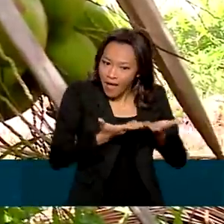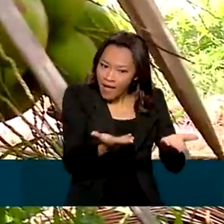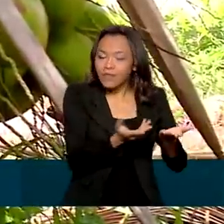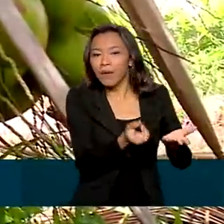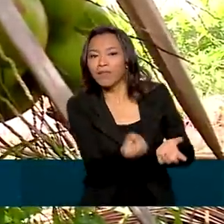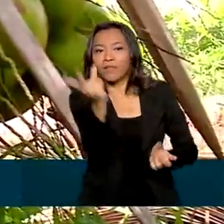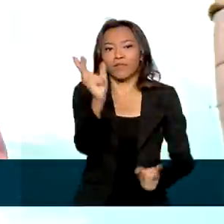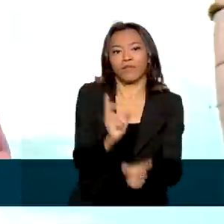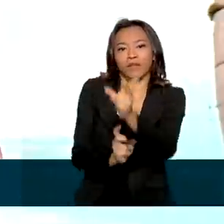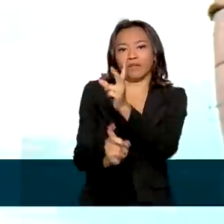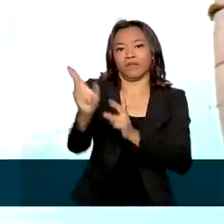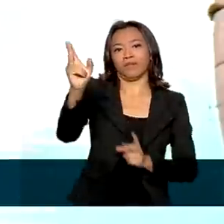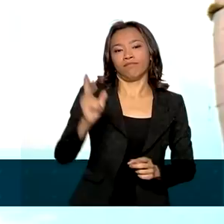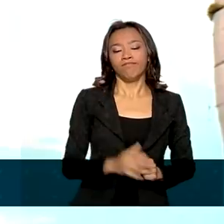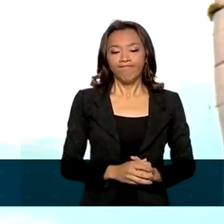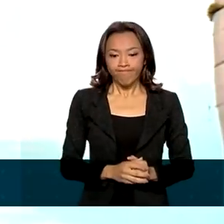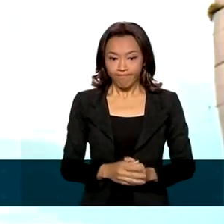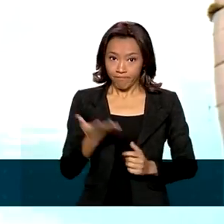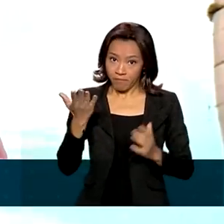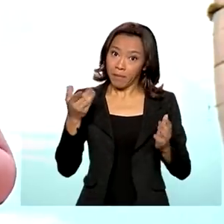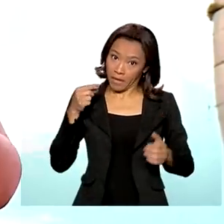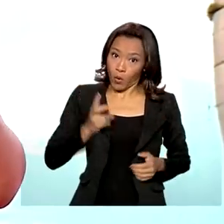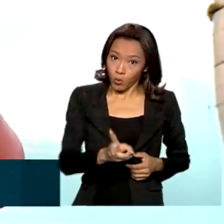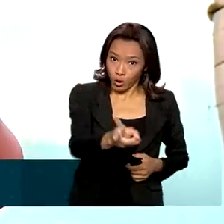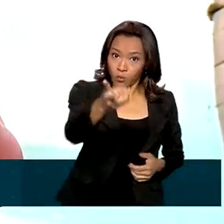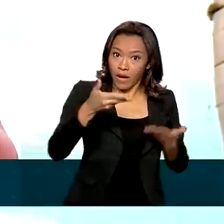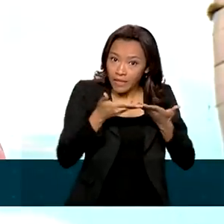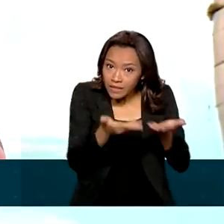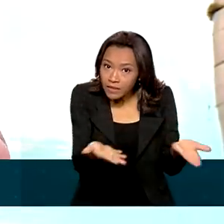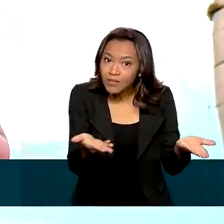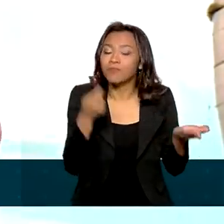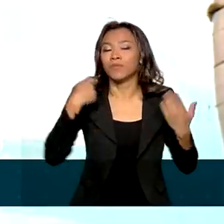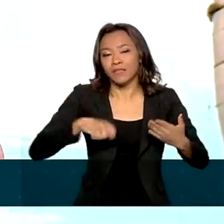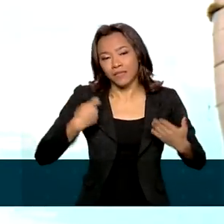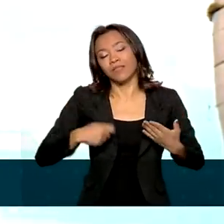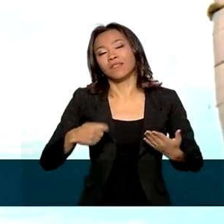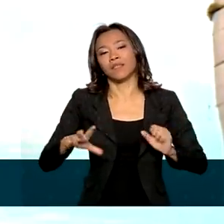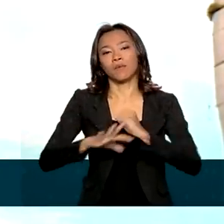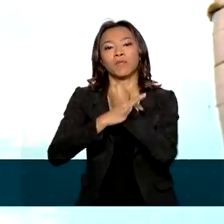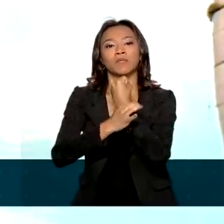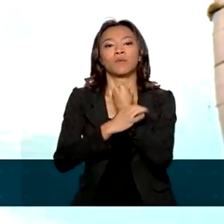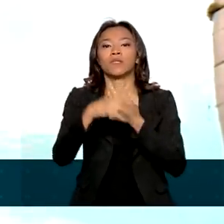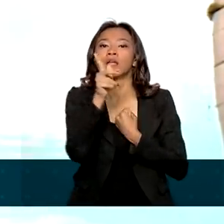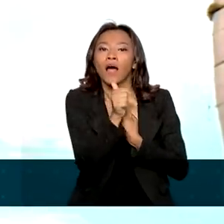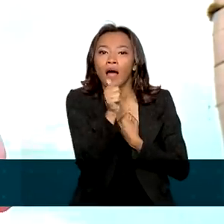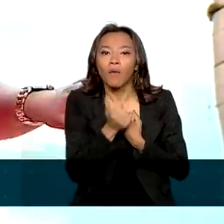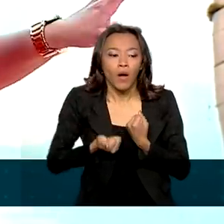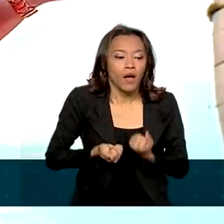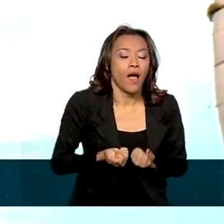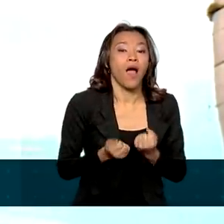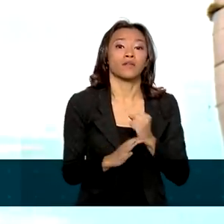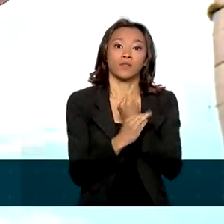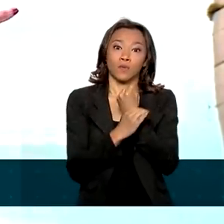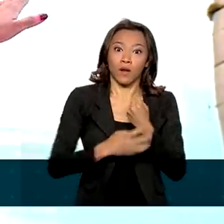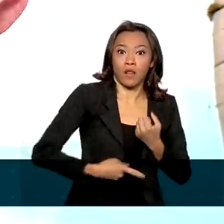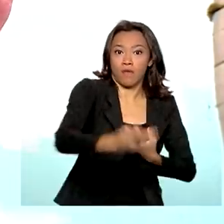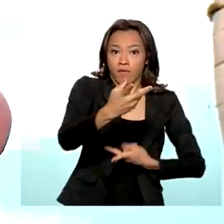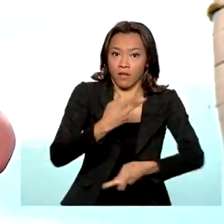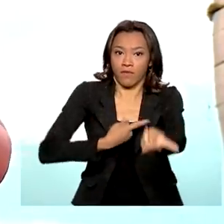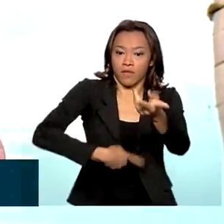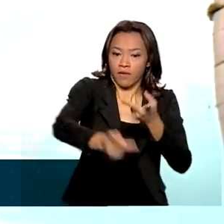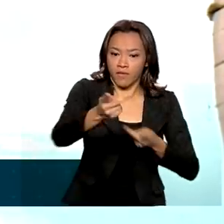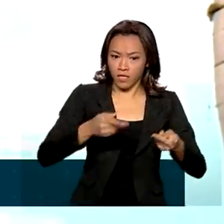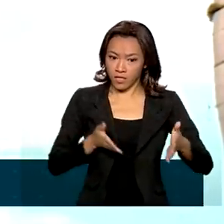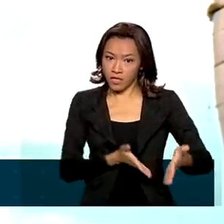exportação. Para que essa produção continue, é preciso investir em segurança hídrica, com obras que garantam que a água continue chegando aqui,